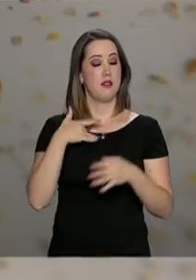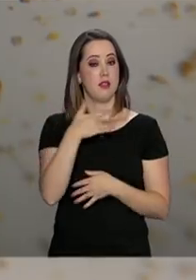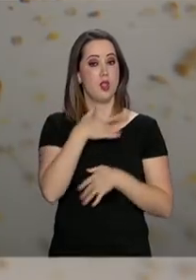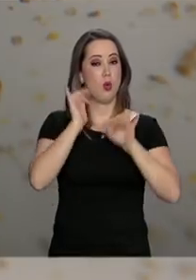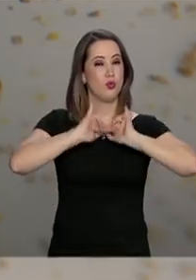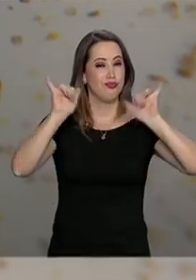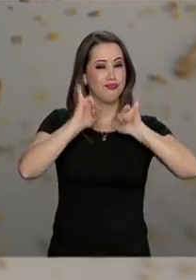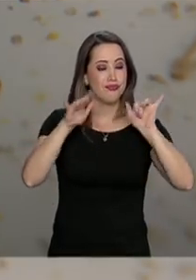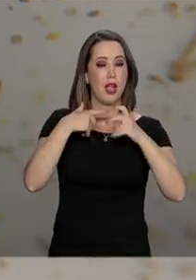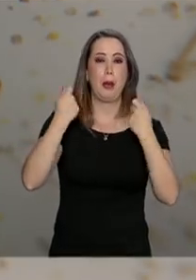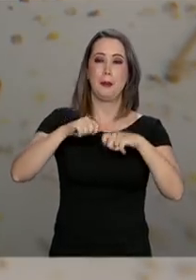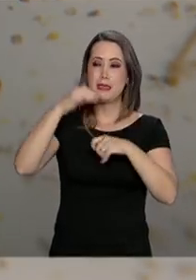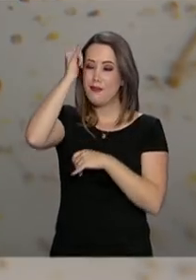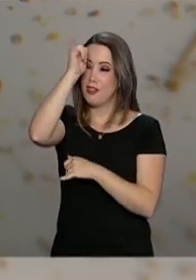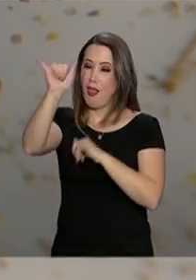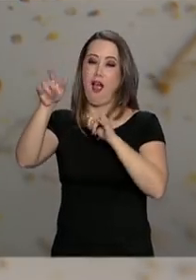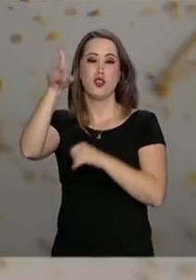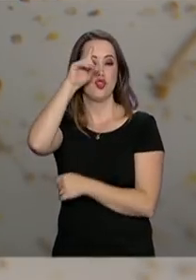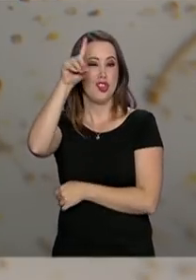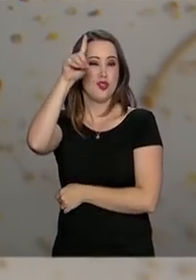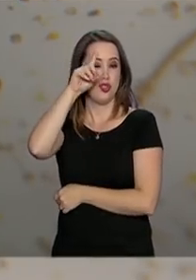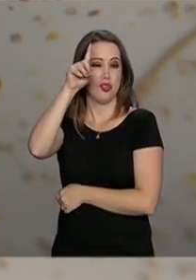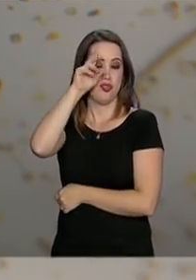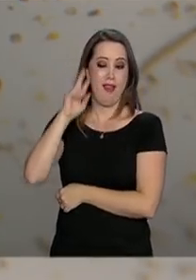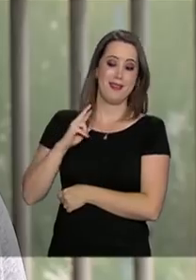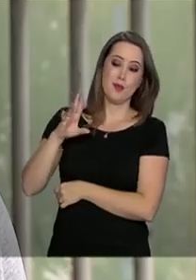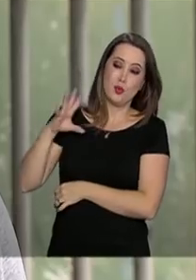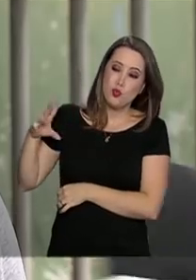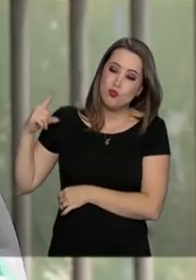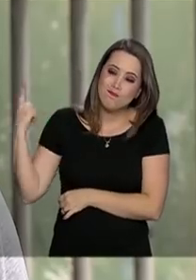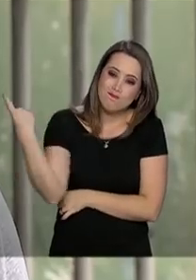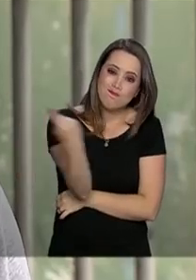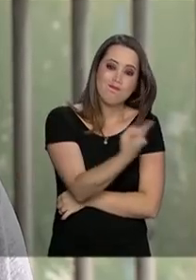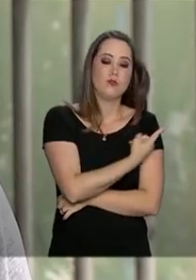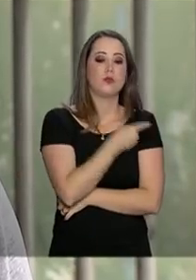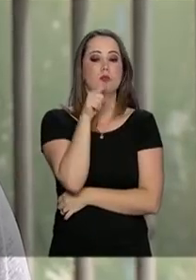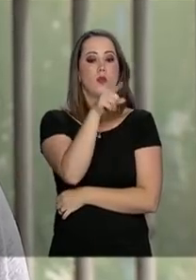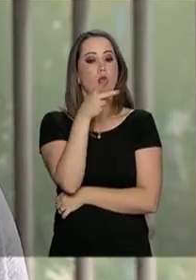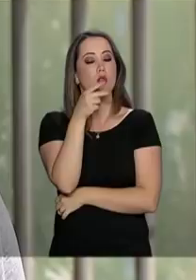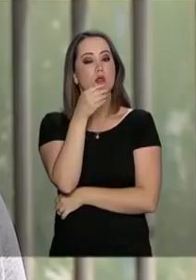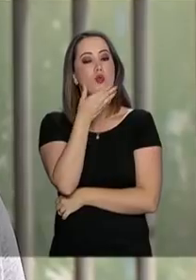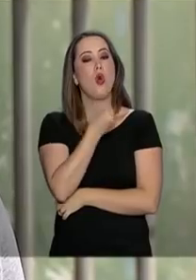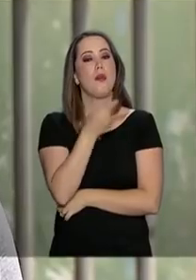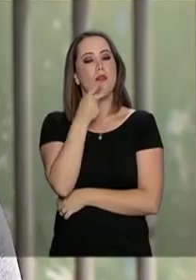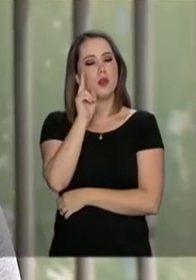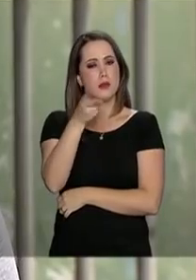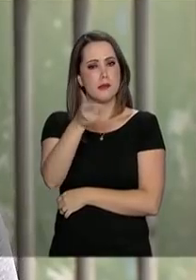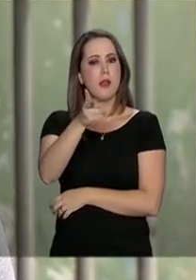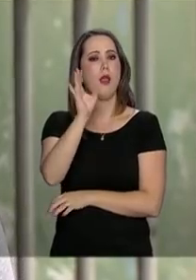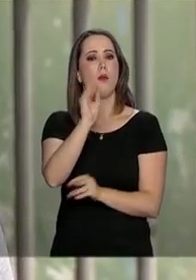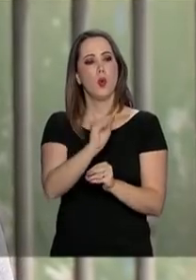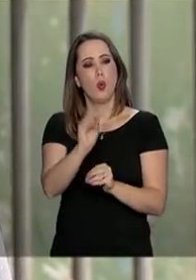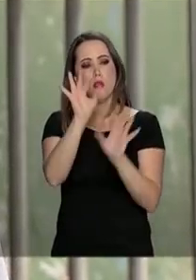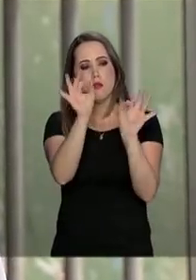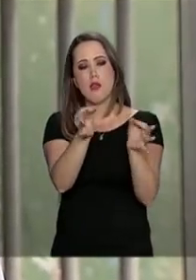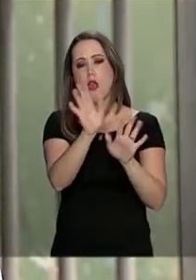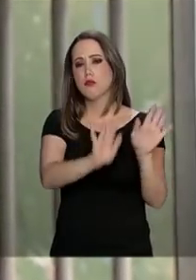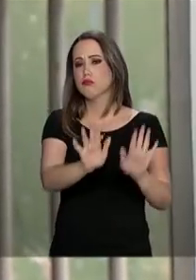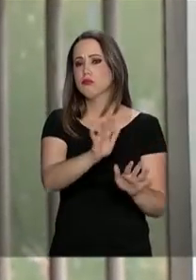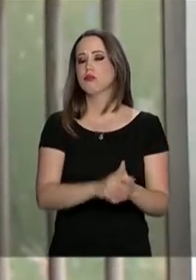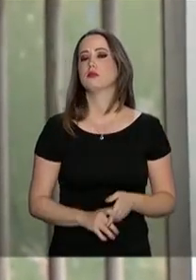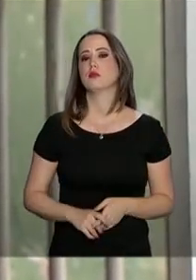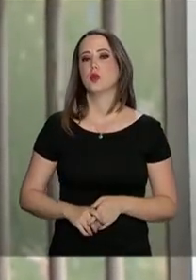dengue deve ser rotina e responsabilidade de todos. Esse marceneiro garante que faz a sua parte. Tudo que não é